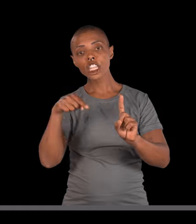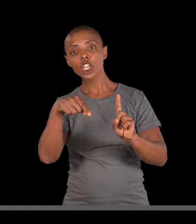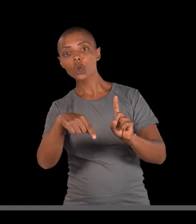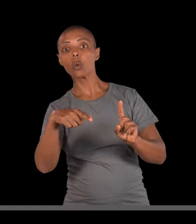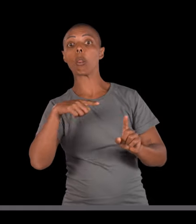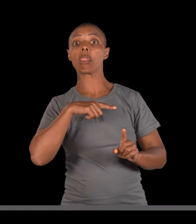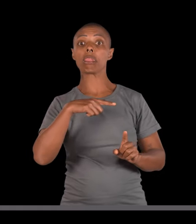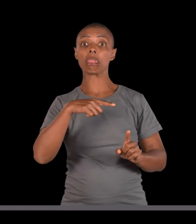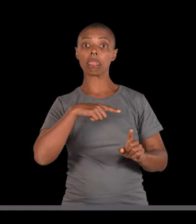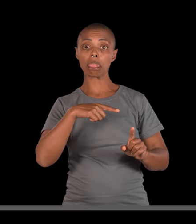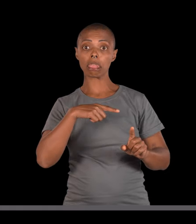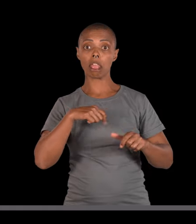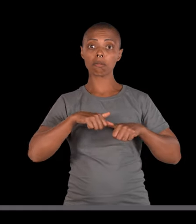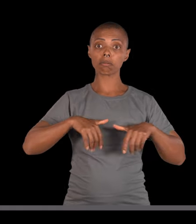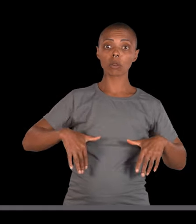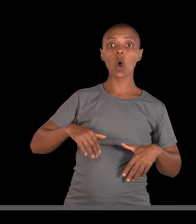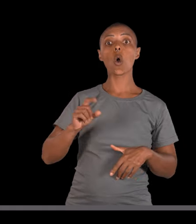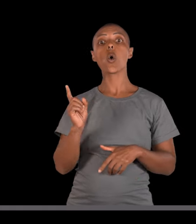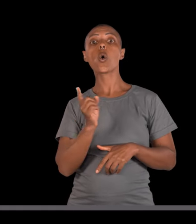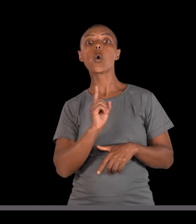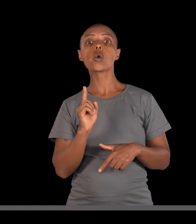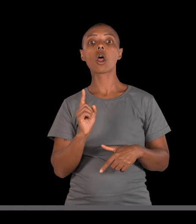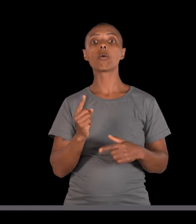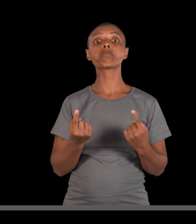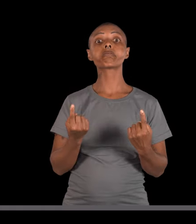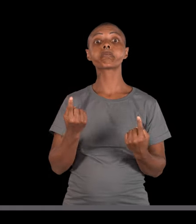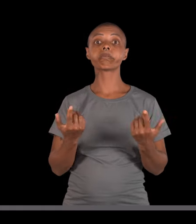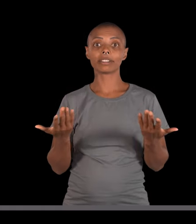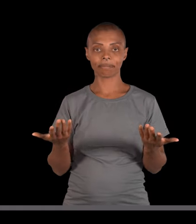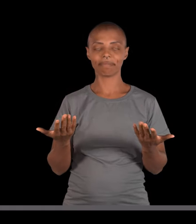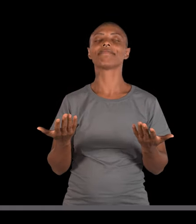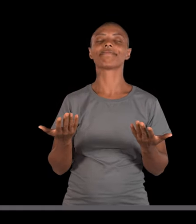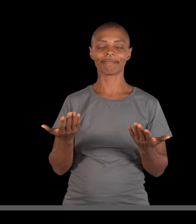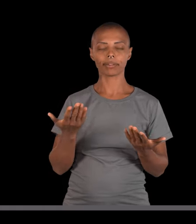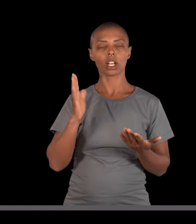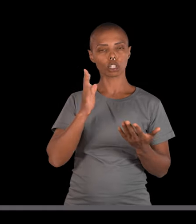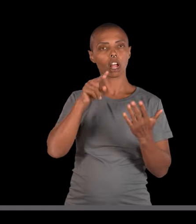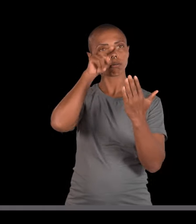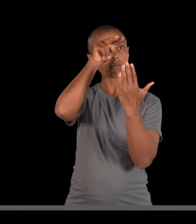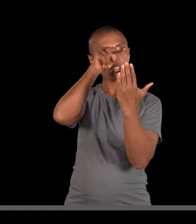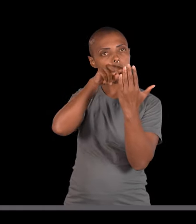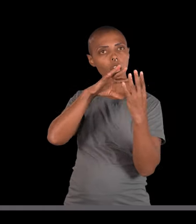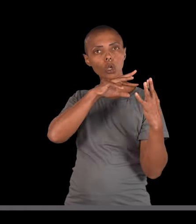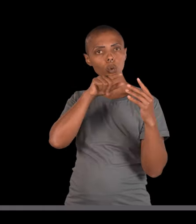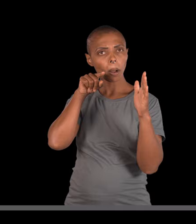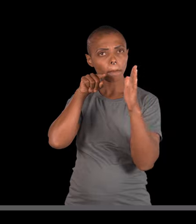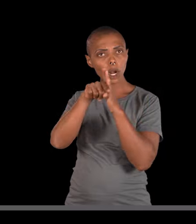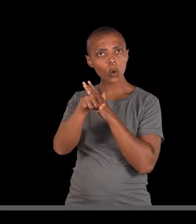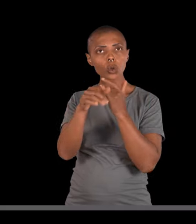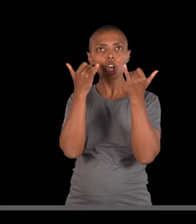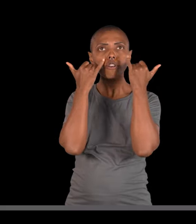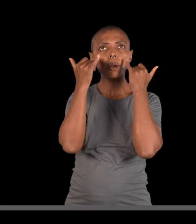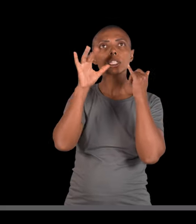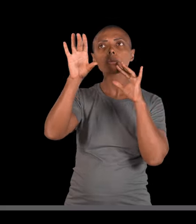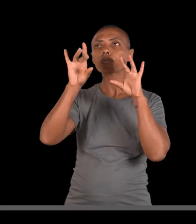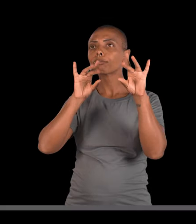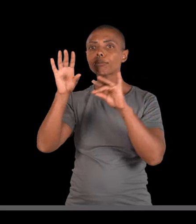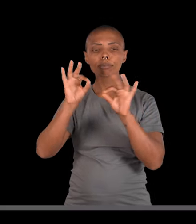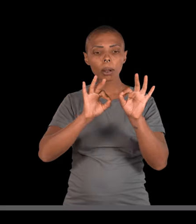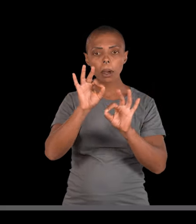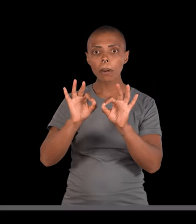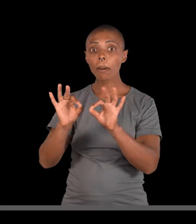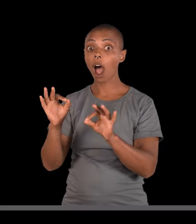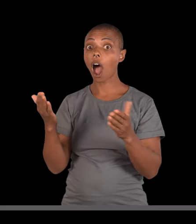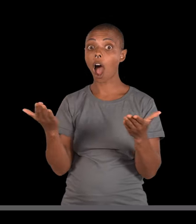filhos também com a fibrose cística. Vamos lá, li o enunciado, retirei os